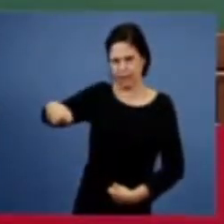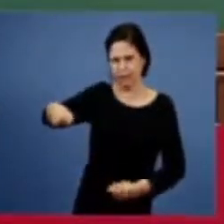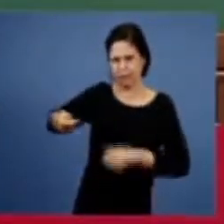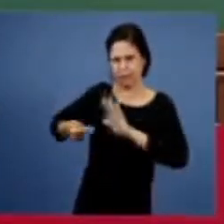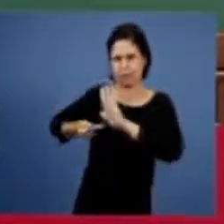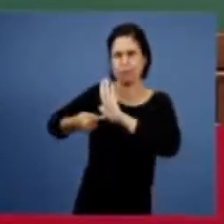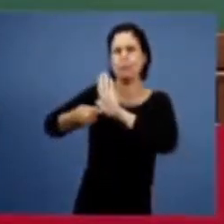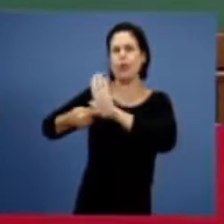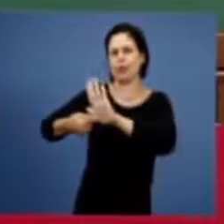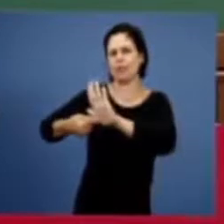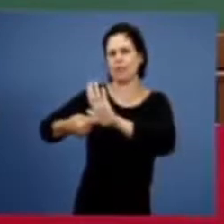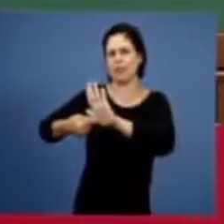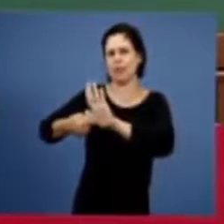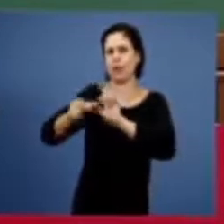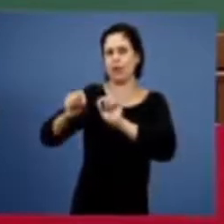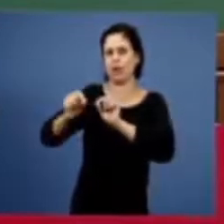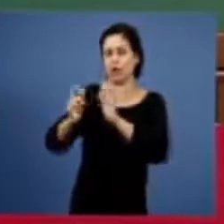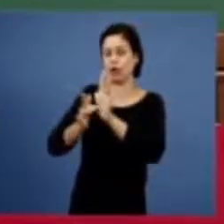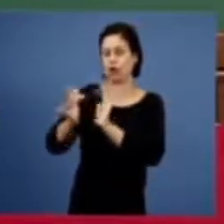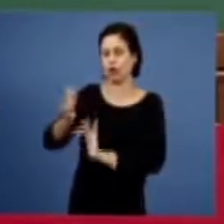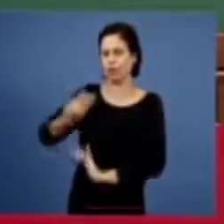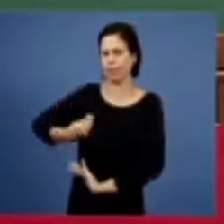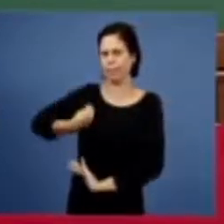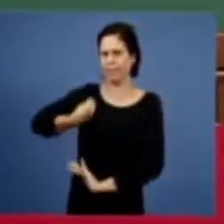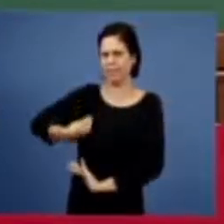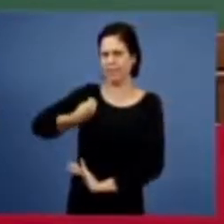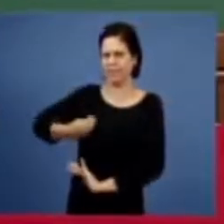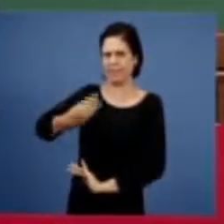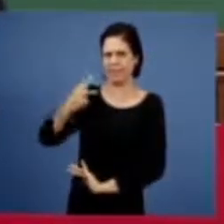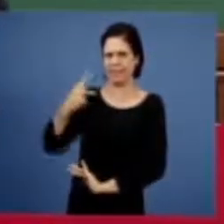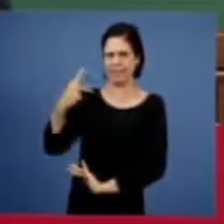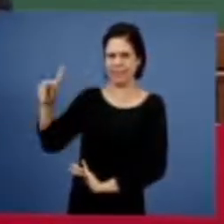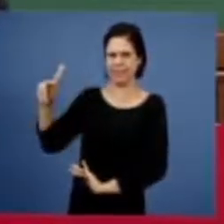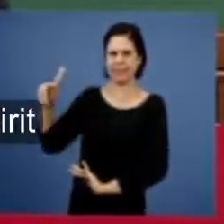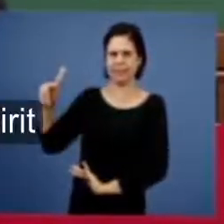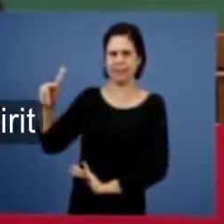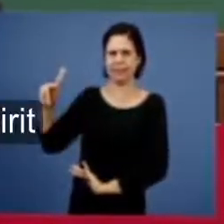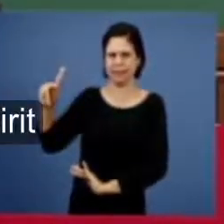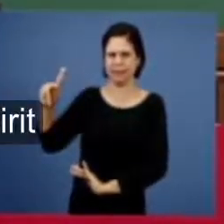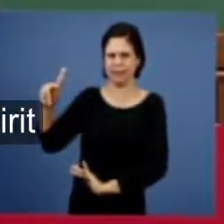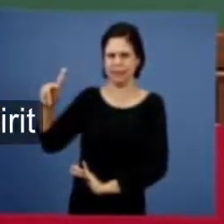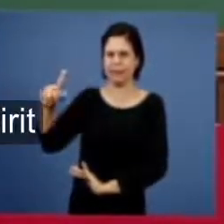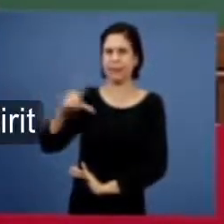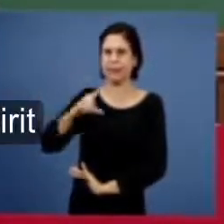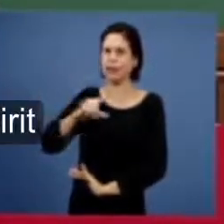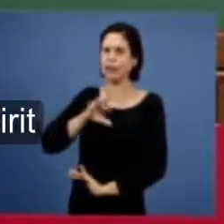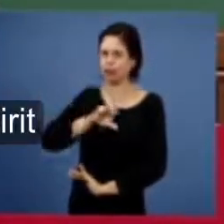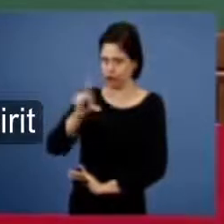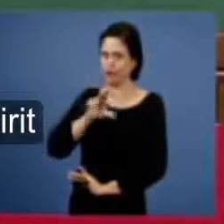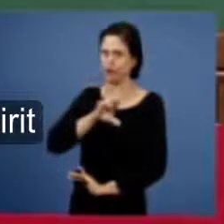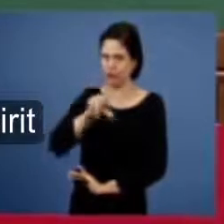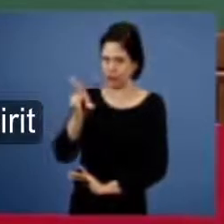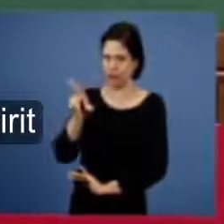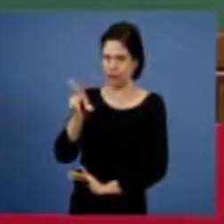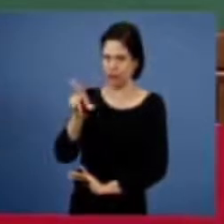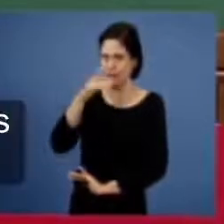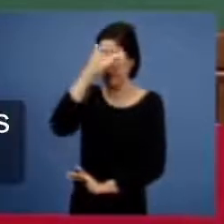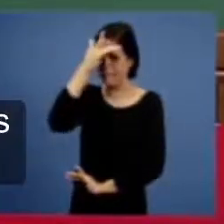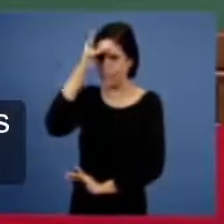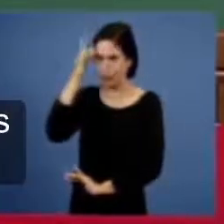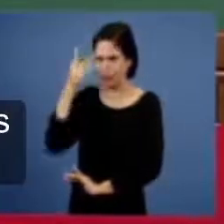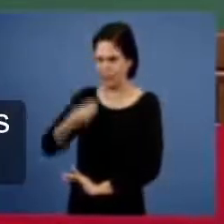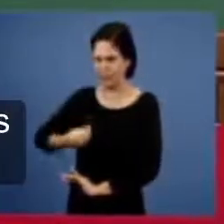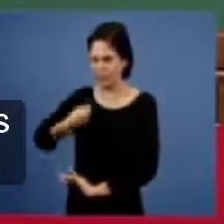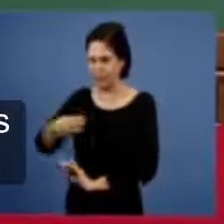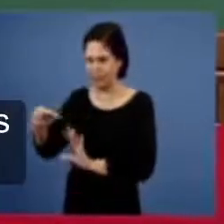apontando a presença do Senhor Jesus mostrando que tem uma diferença aqueles que estão no Espírito